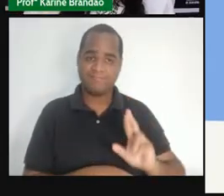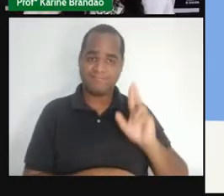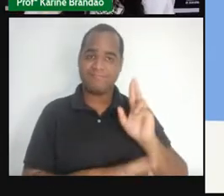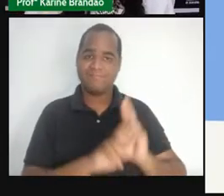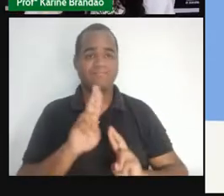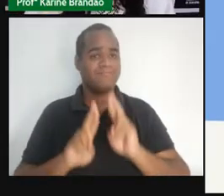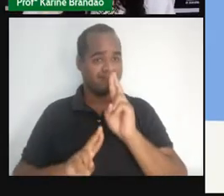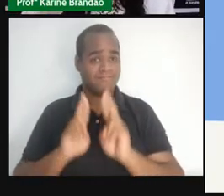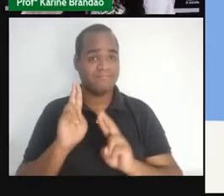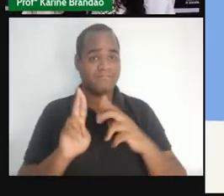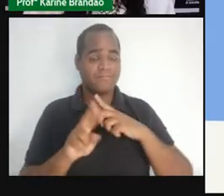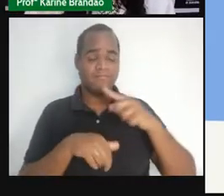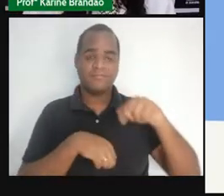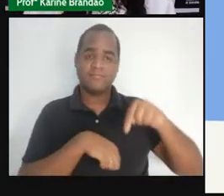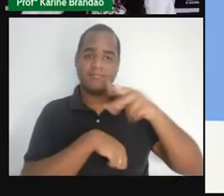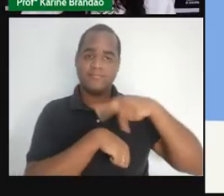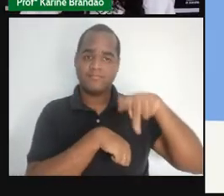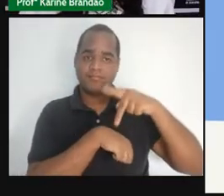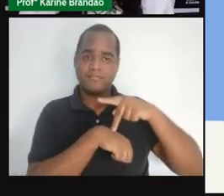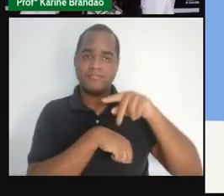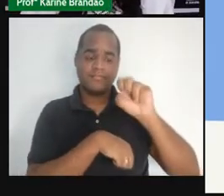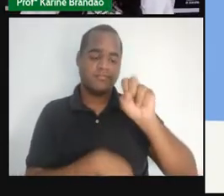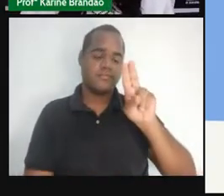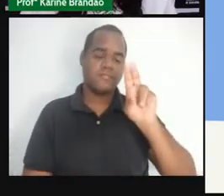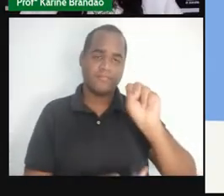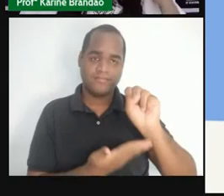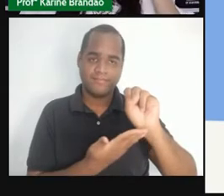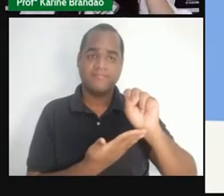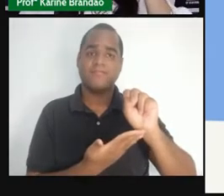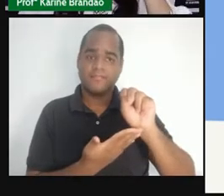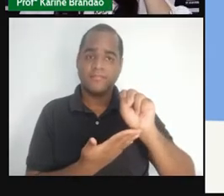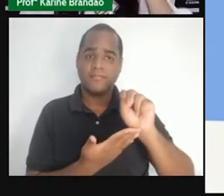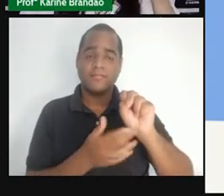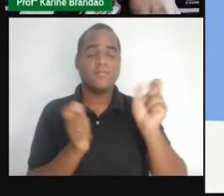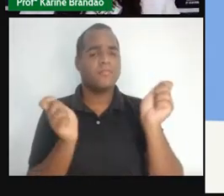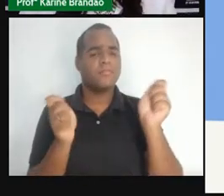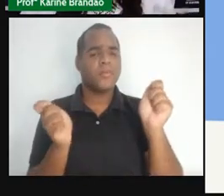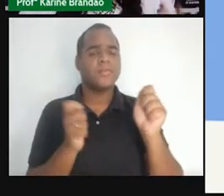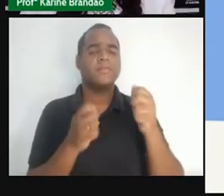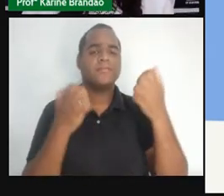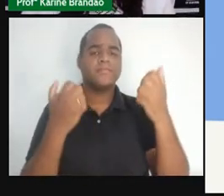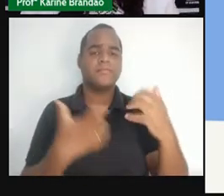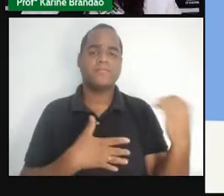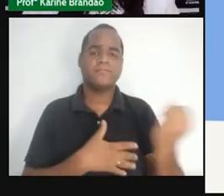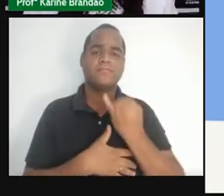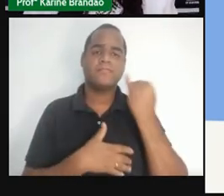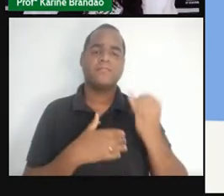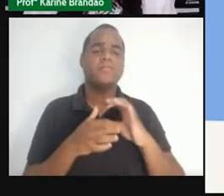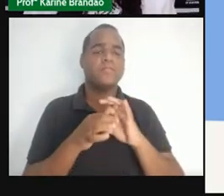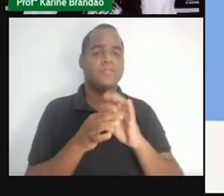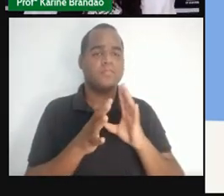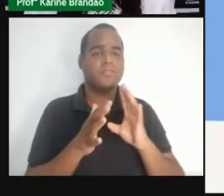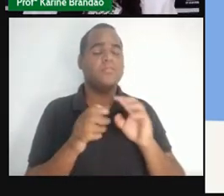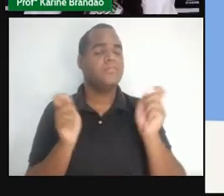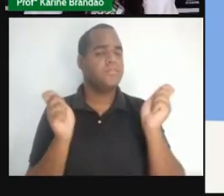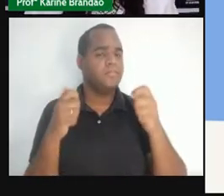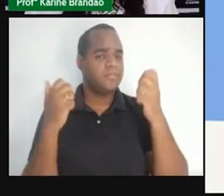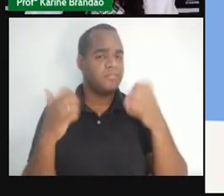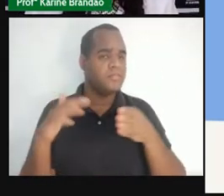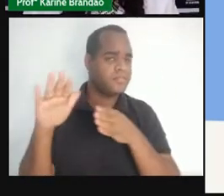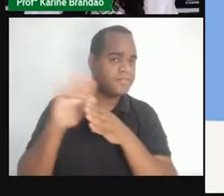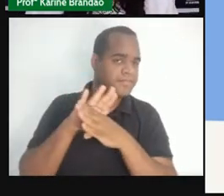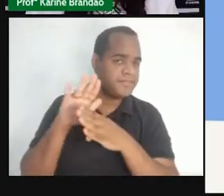que no nosso país nós temos o nosso sistema único de saúde, que vai nos permitir o quê? Que vai nos permitir acesso